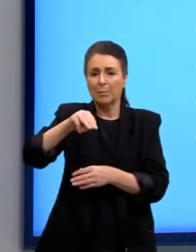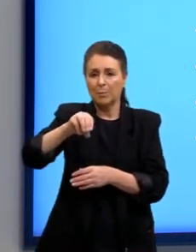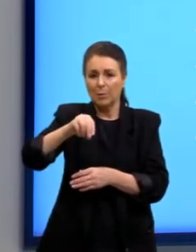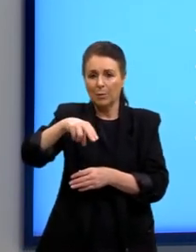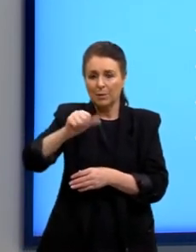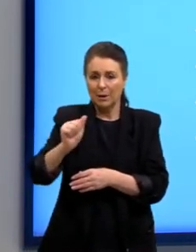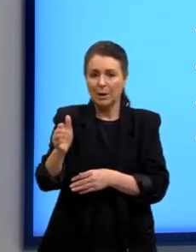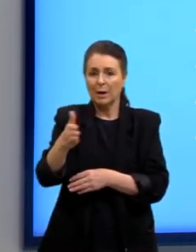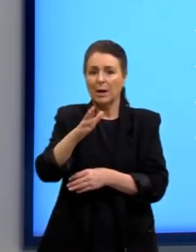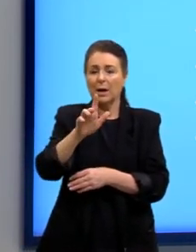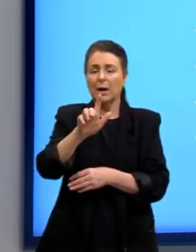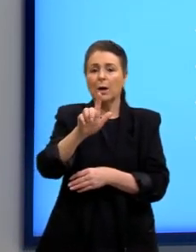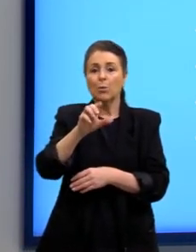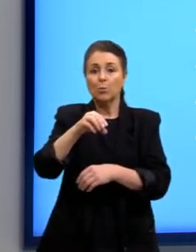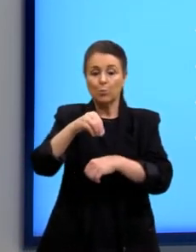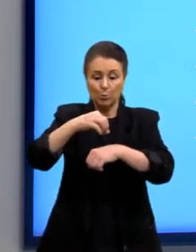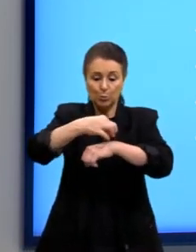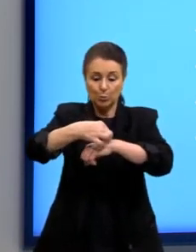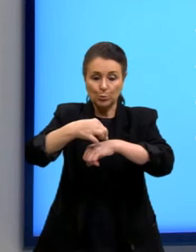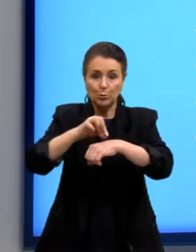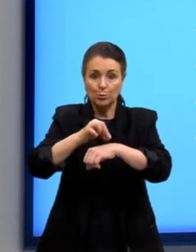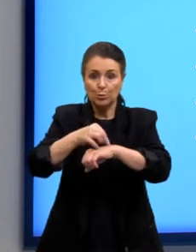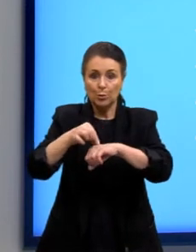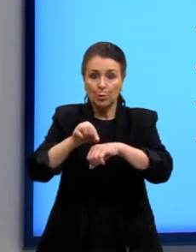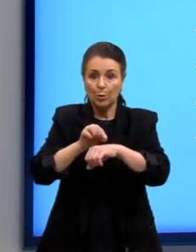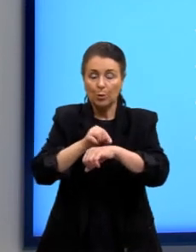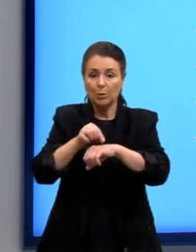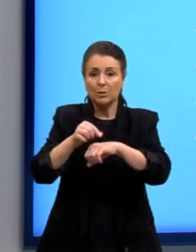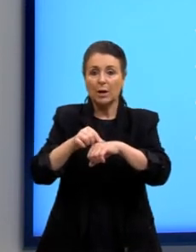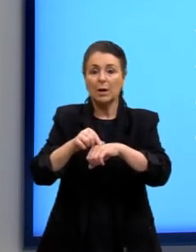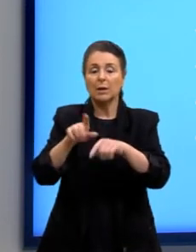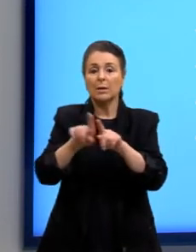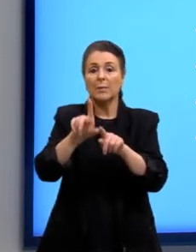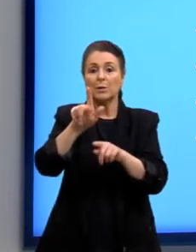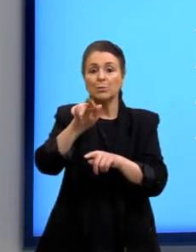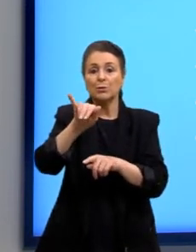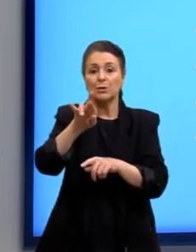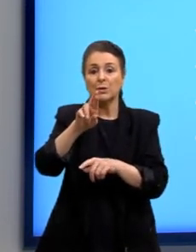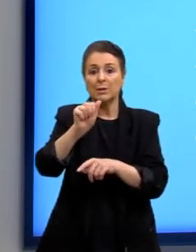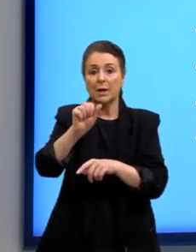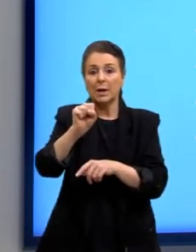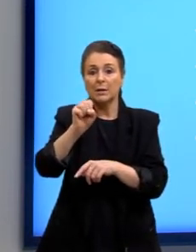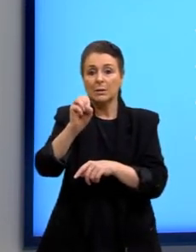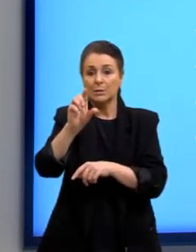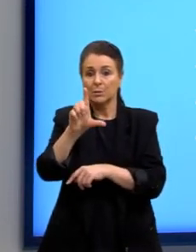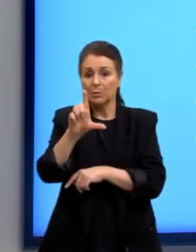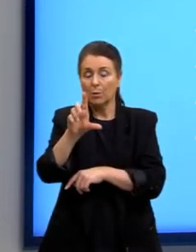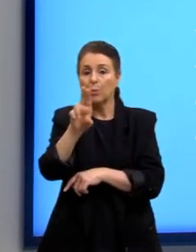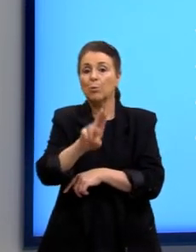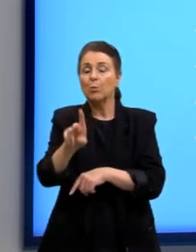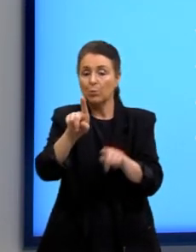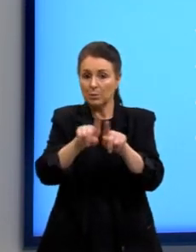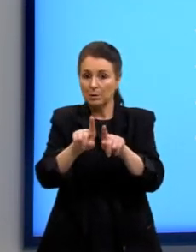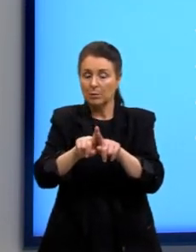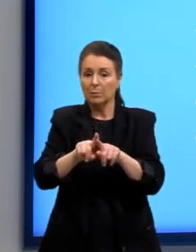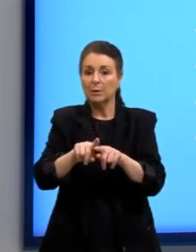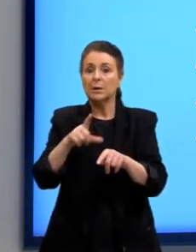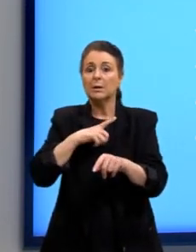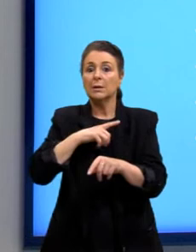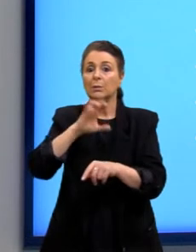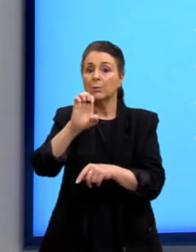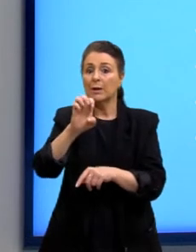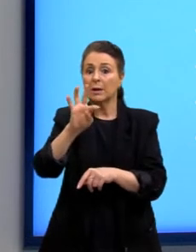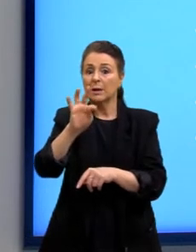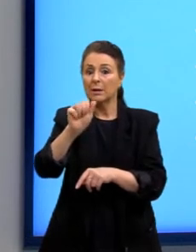de girassol, tanto faz. Importante, né, ser essa reutilização. Na presença de um etanol